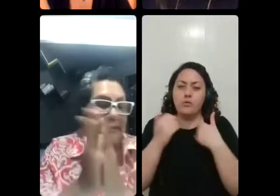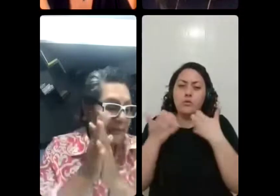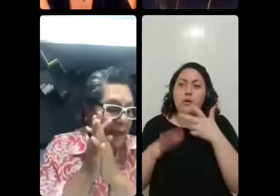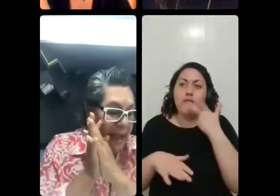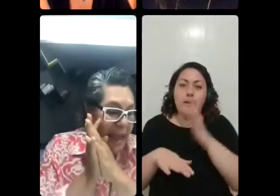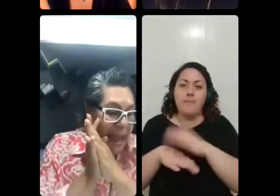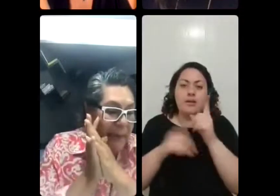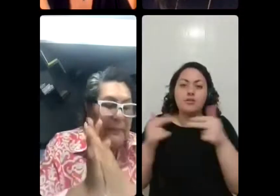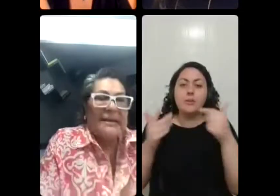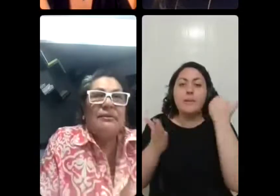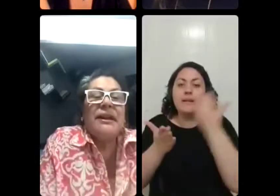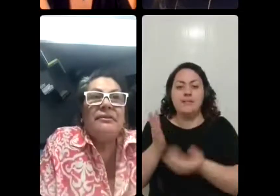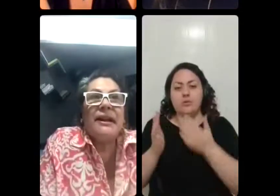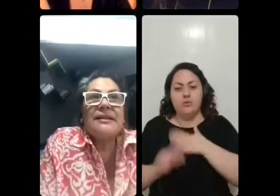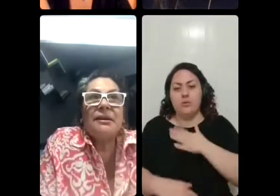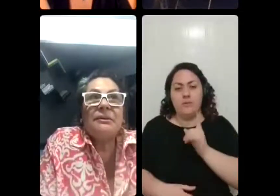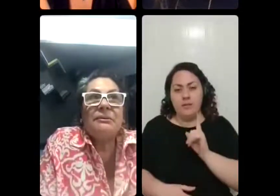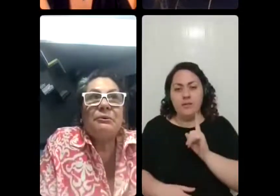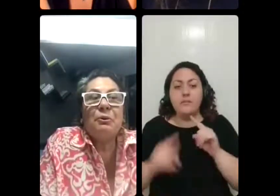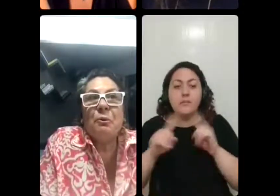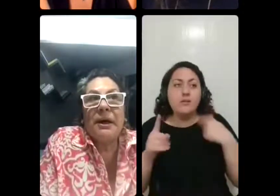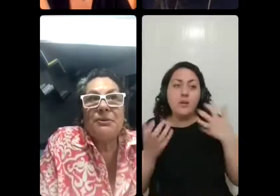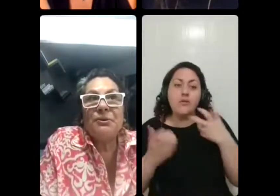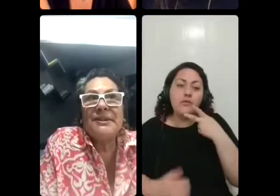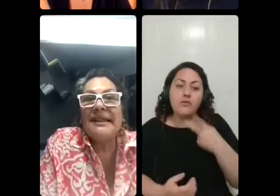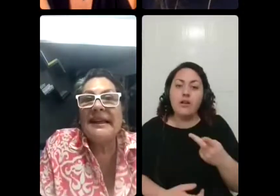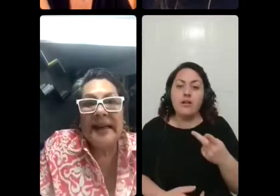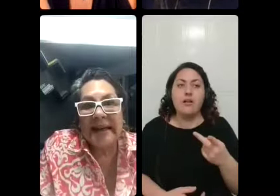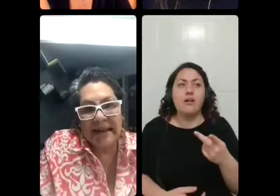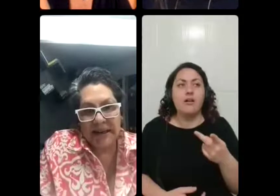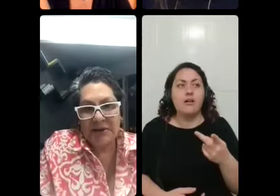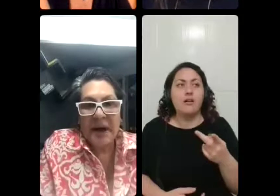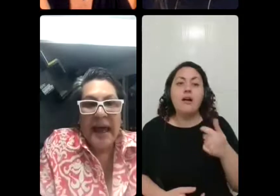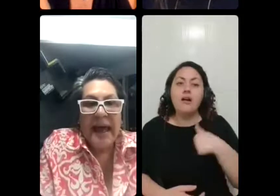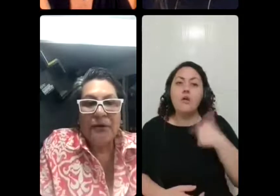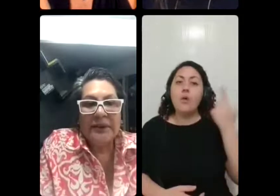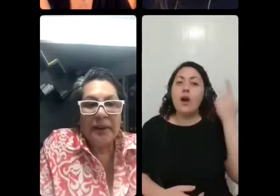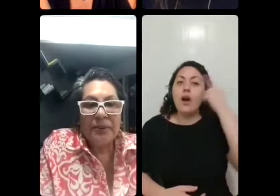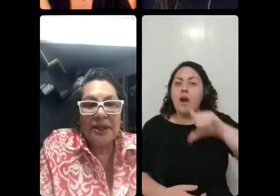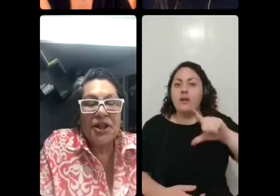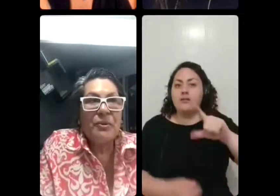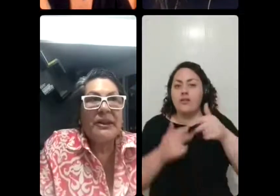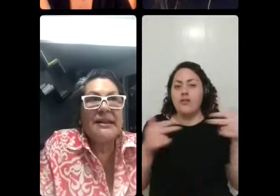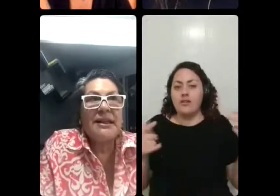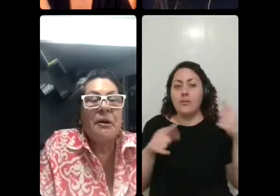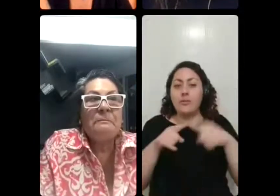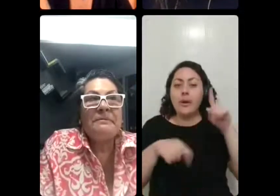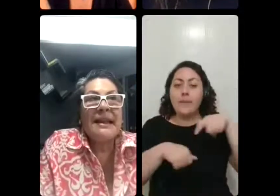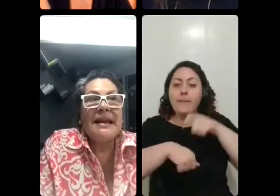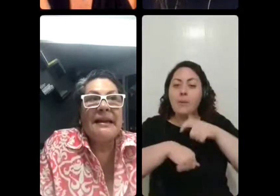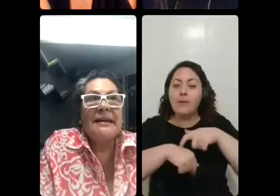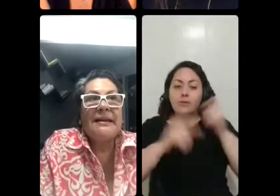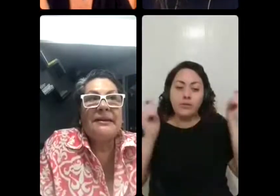muito essa. Mas eu queria falar, assim, do quanto se ganha nisso. É o tempo da gente poder, assim,